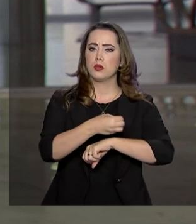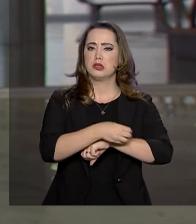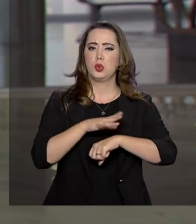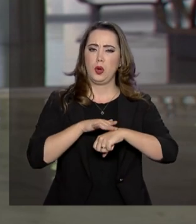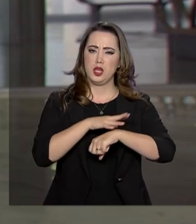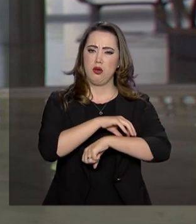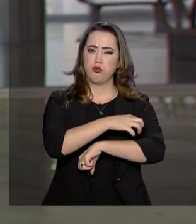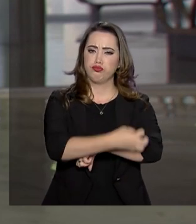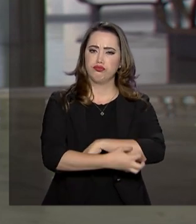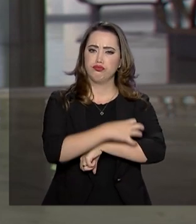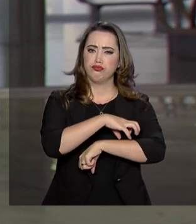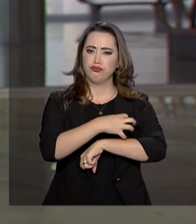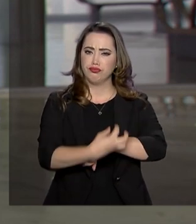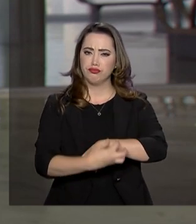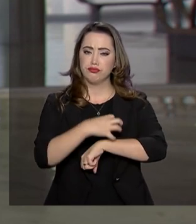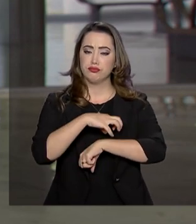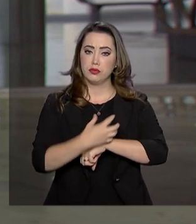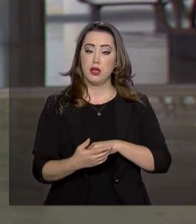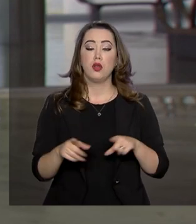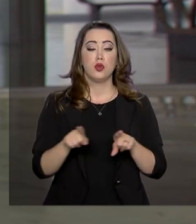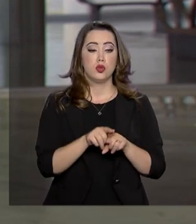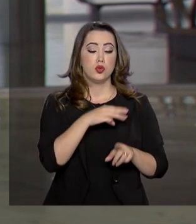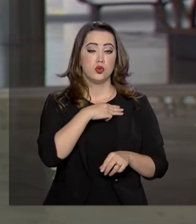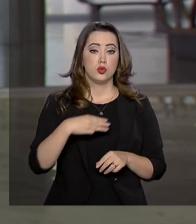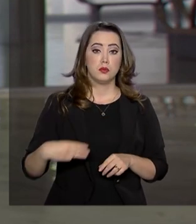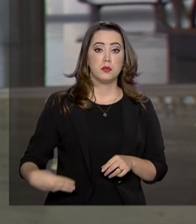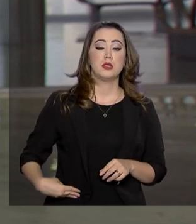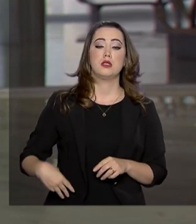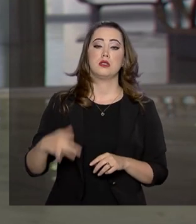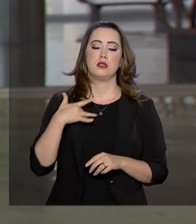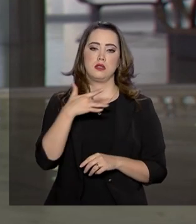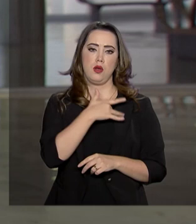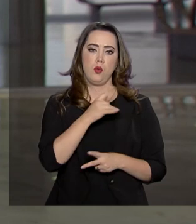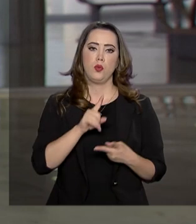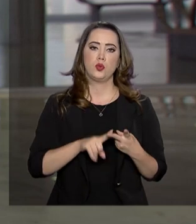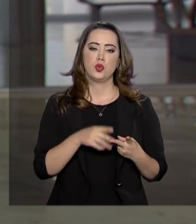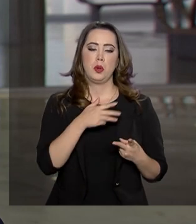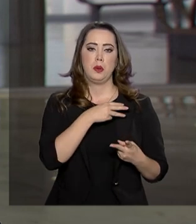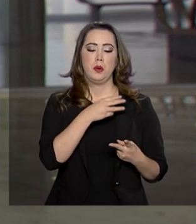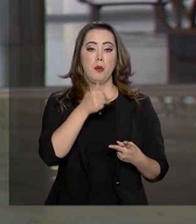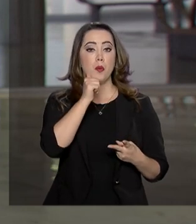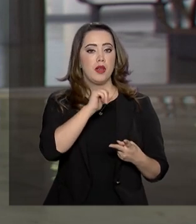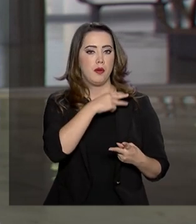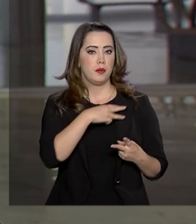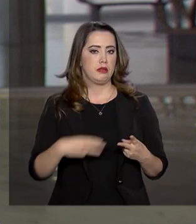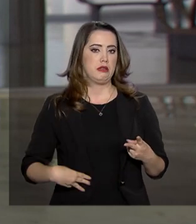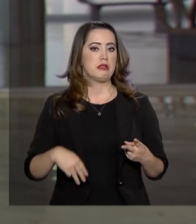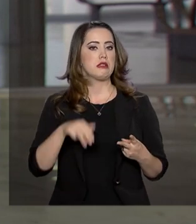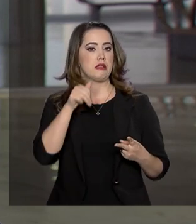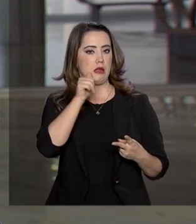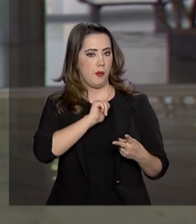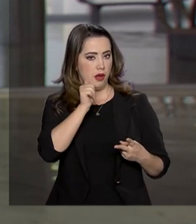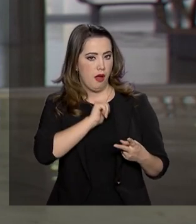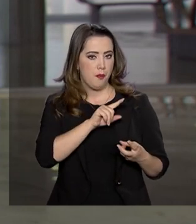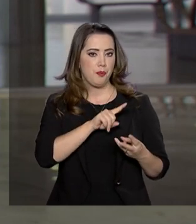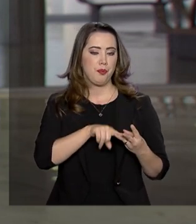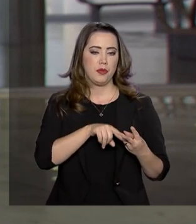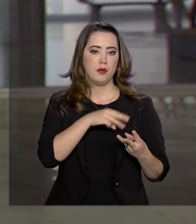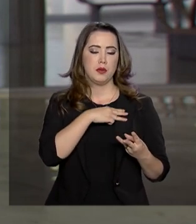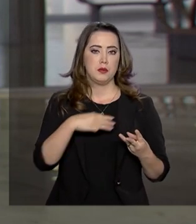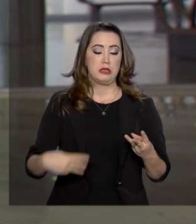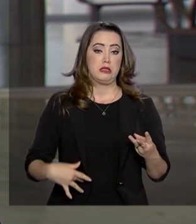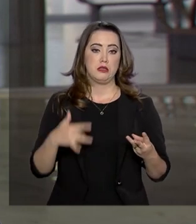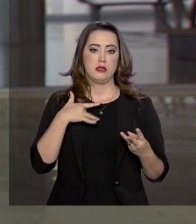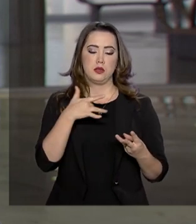Exteriores, Ernesto Araújo, também a ministra da Mulher da Família e dos Direitos Humanos, Damaris Alves, e o ministro da Saúde, Luiz Henrique Mandetta.